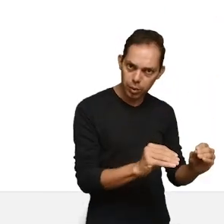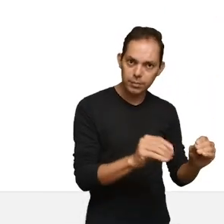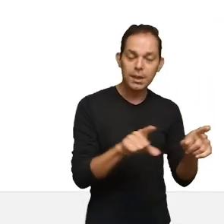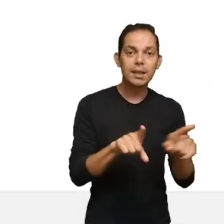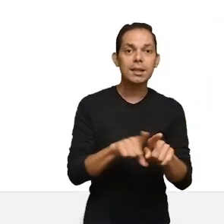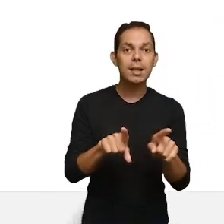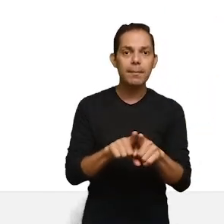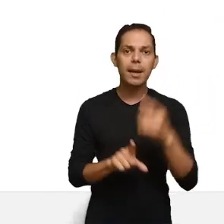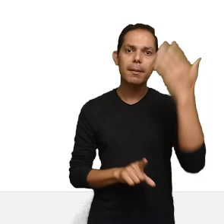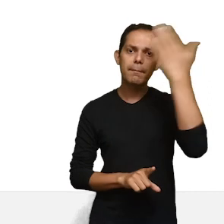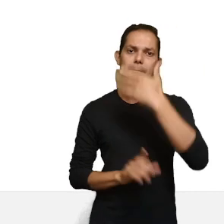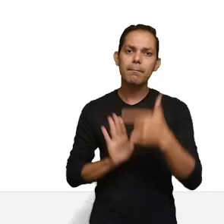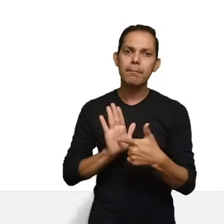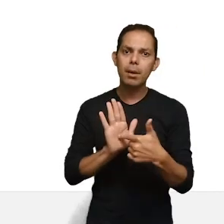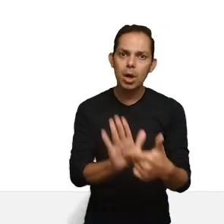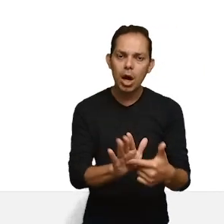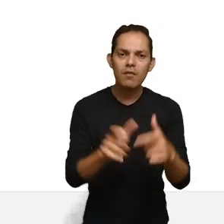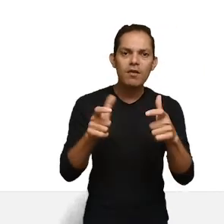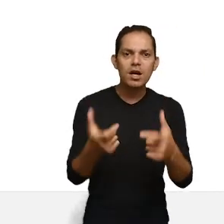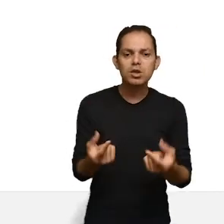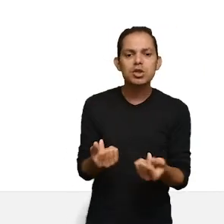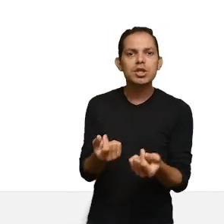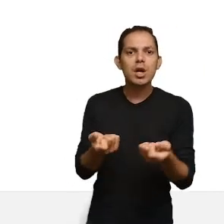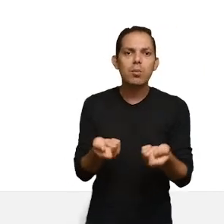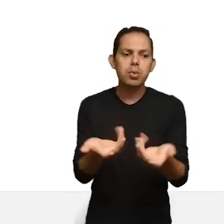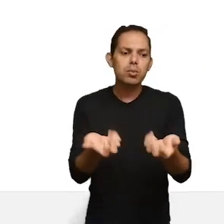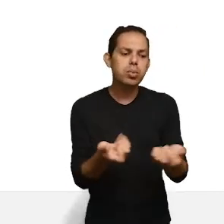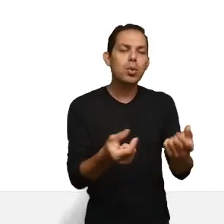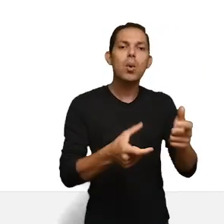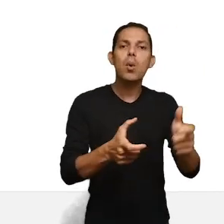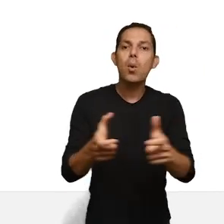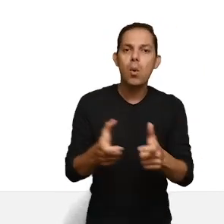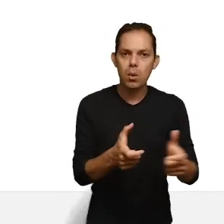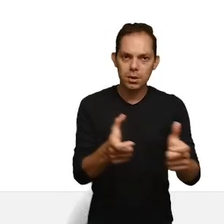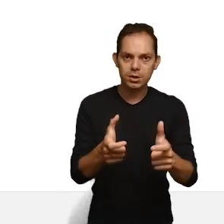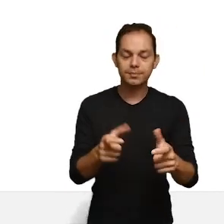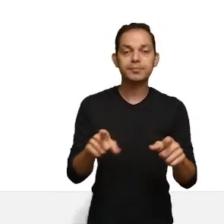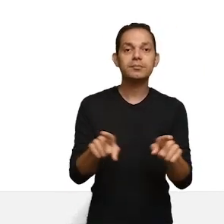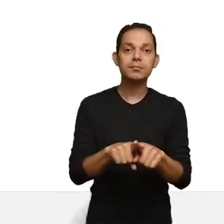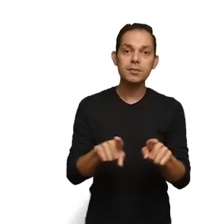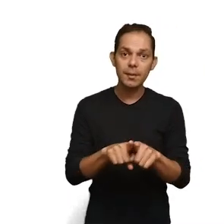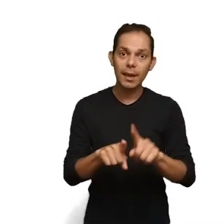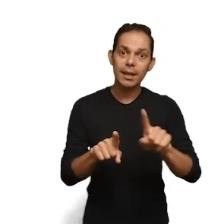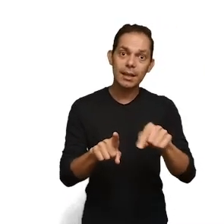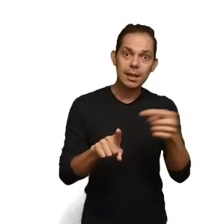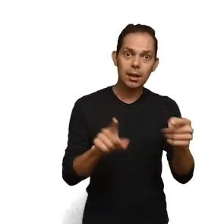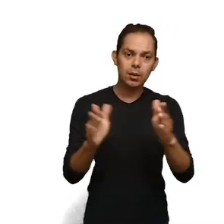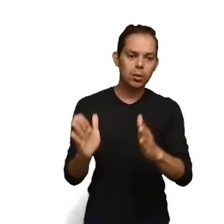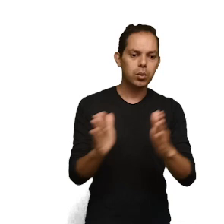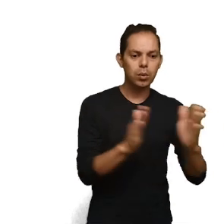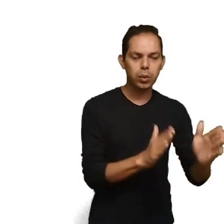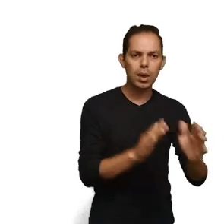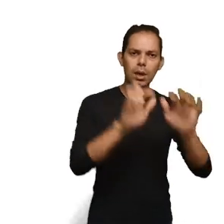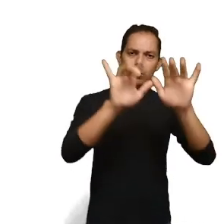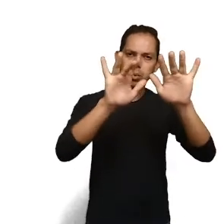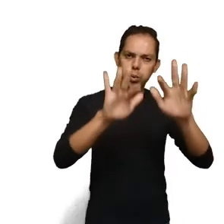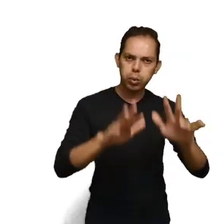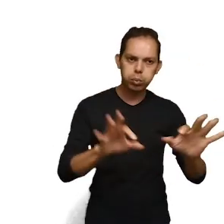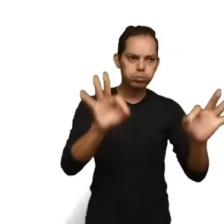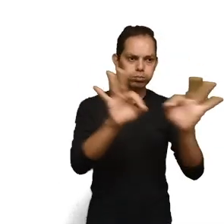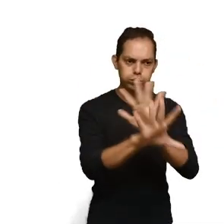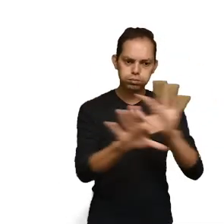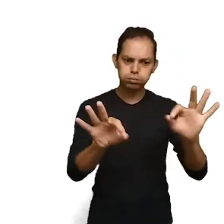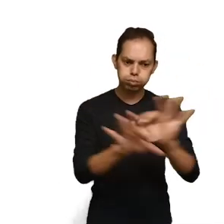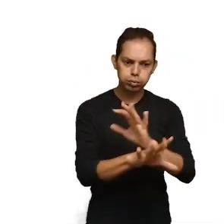formulários e demonstram o alcance do recurso federal empregado. Em seguida, complete o preenchimento